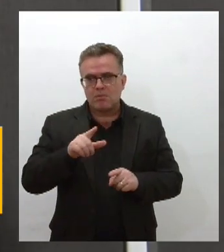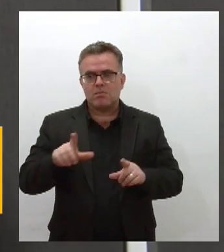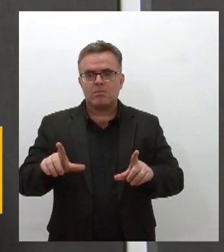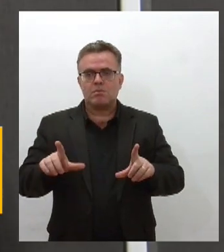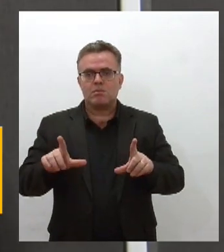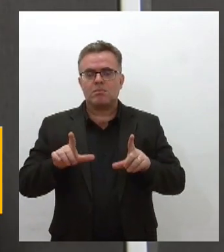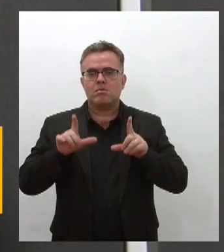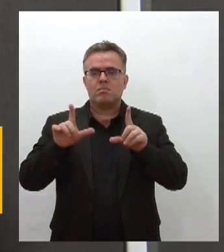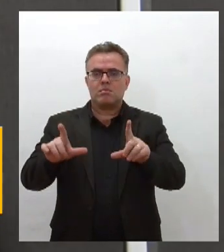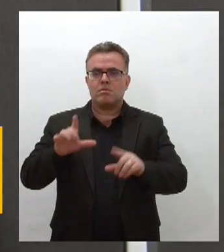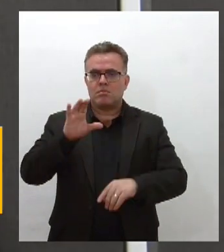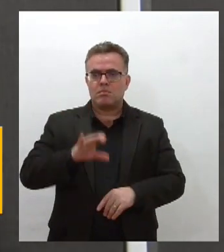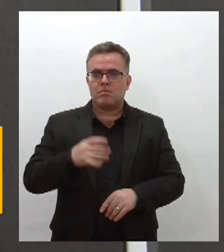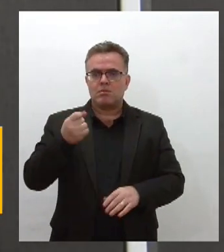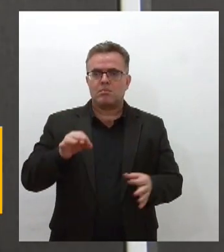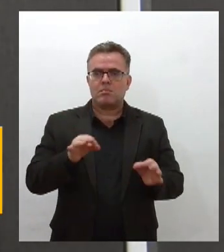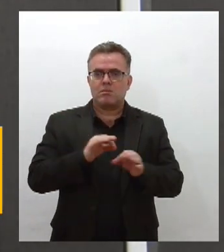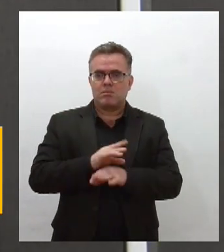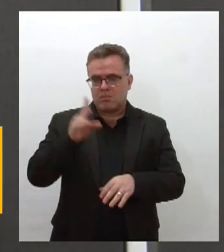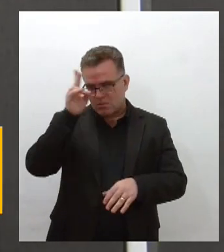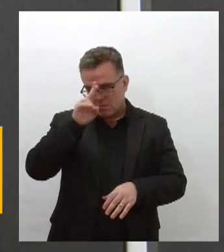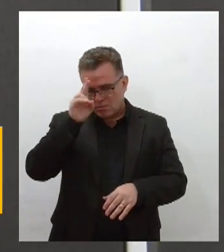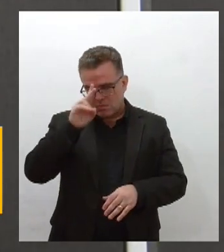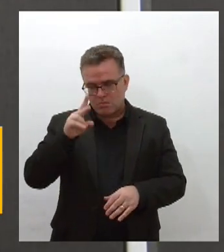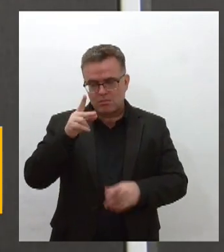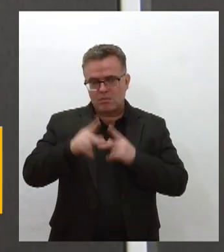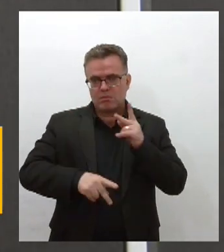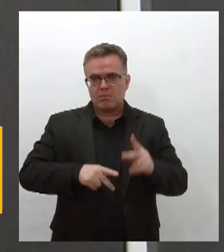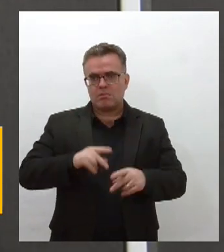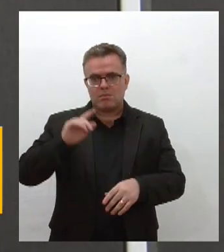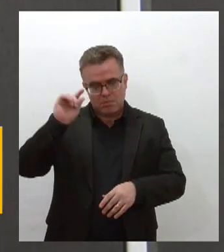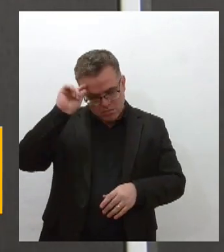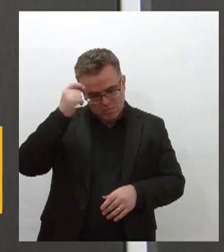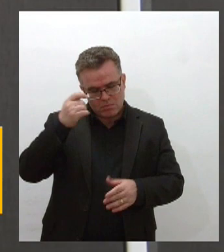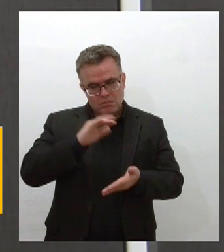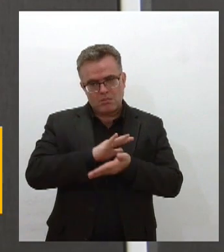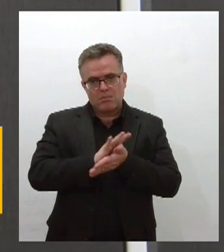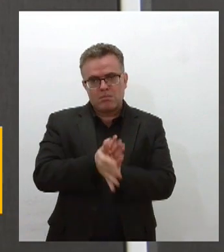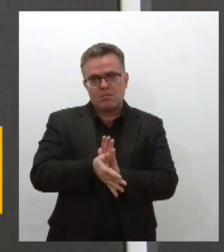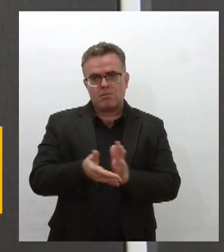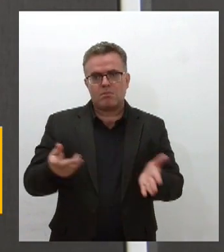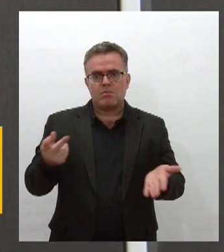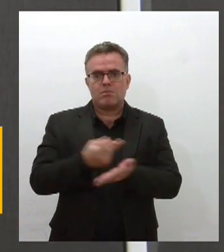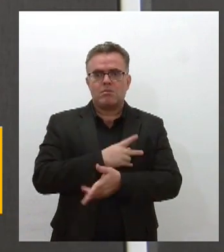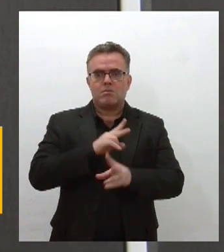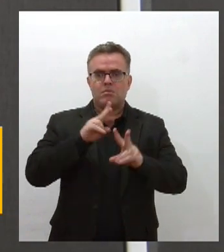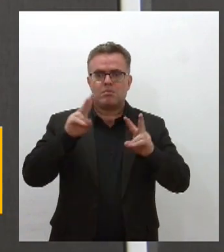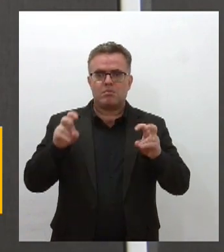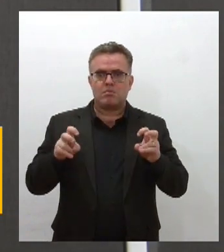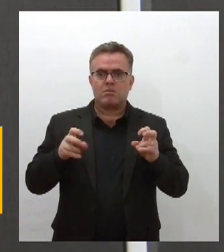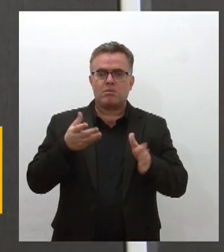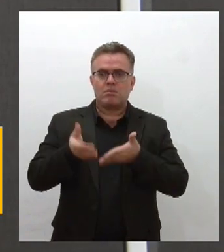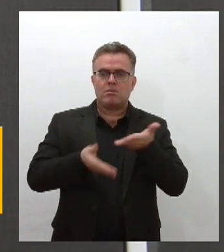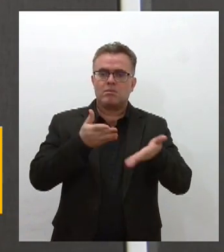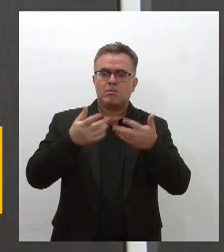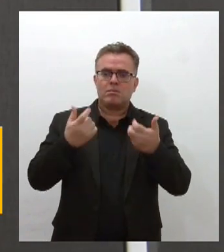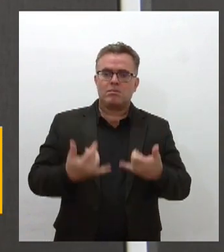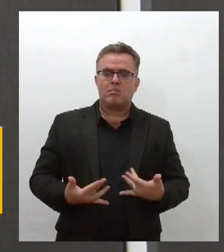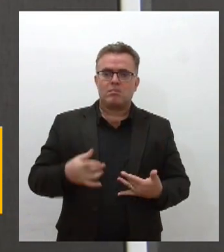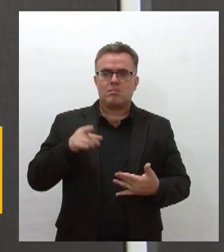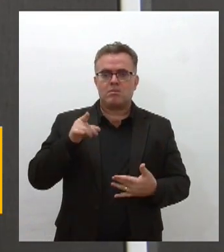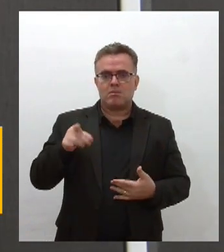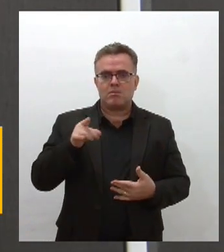sergipano a história do povo negro e o combate ao preconceito racial são os temas mais trabalhados pelo pesquisador a